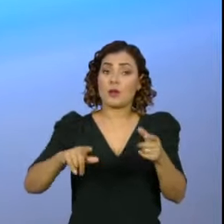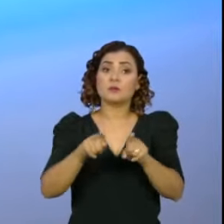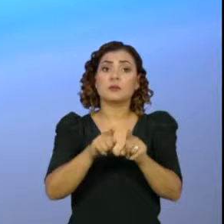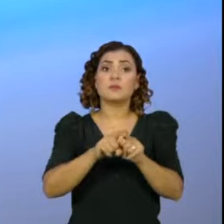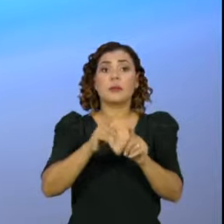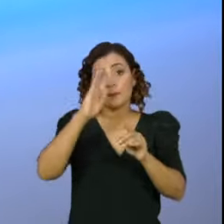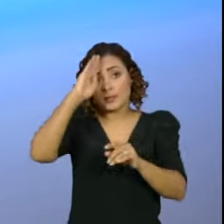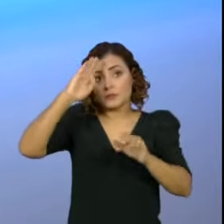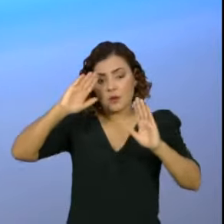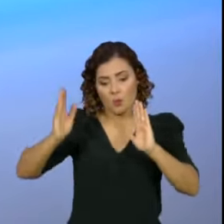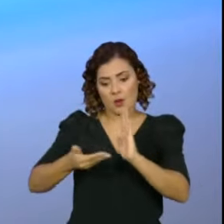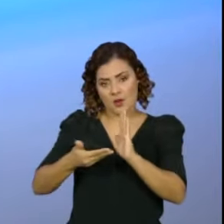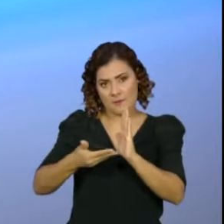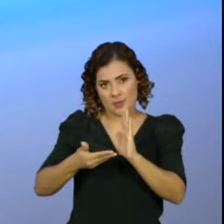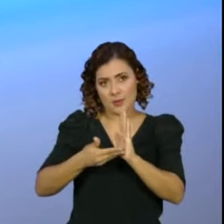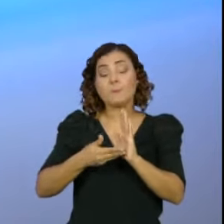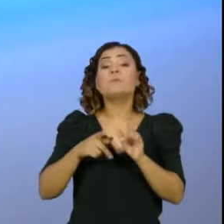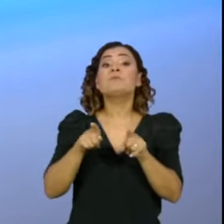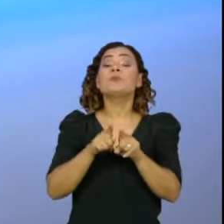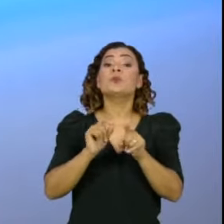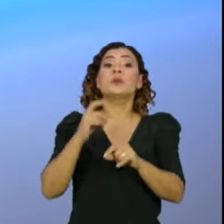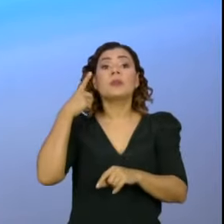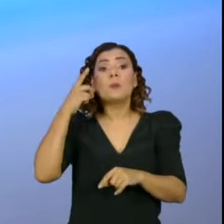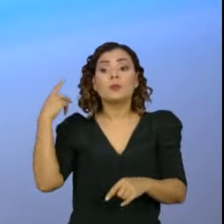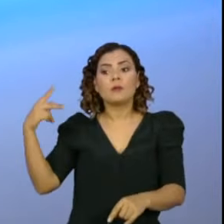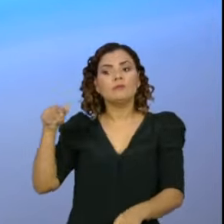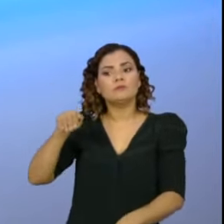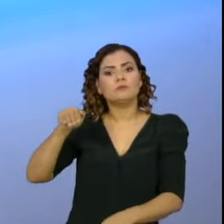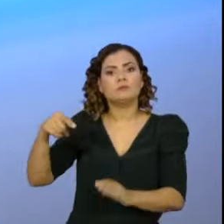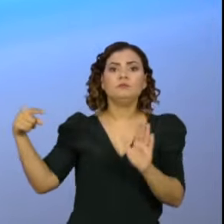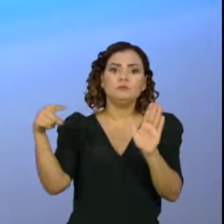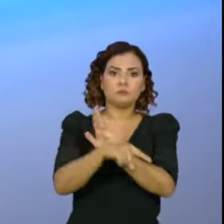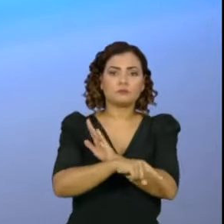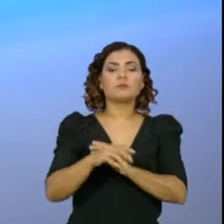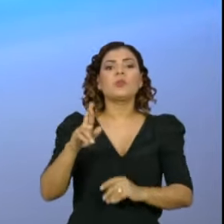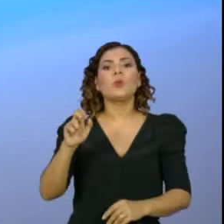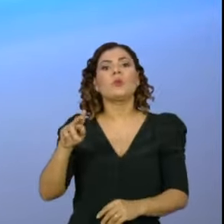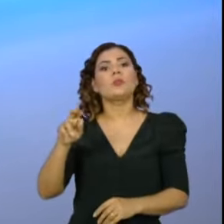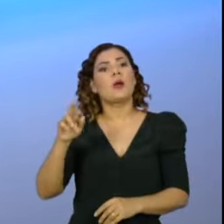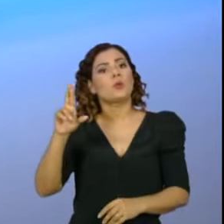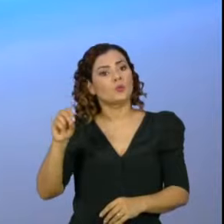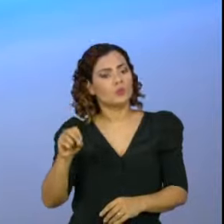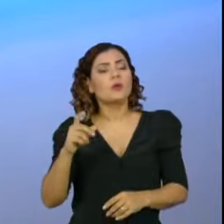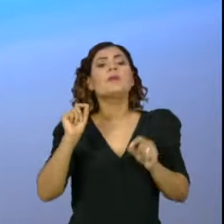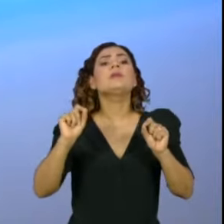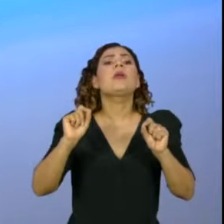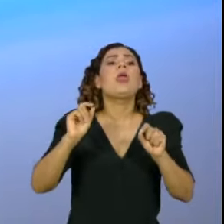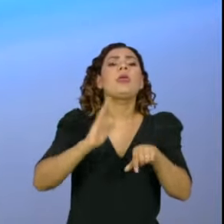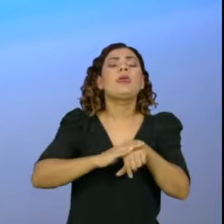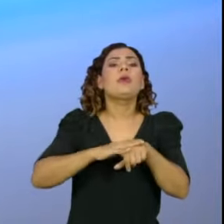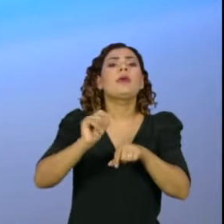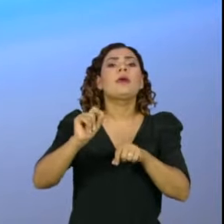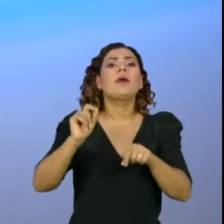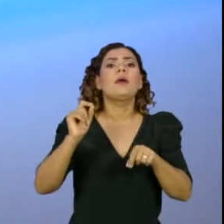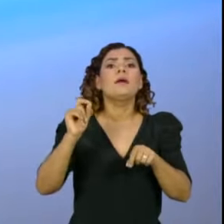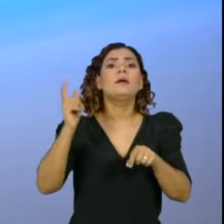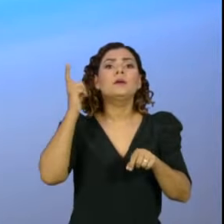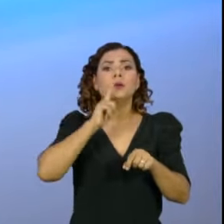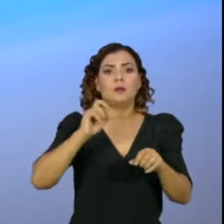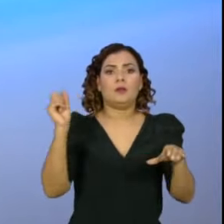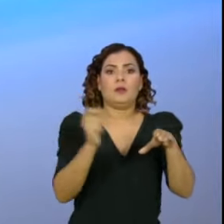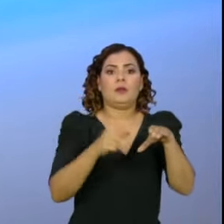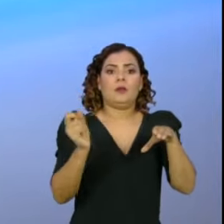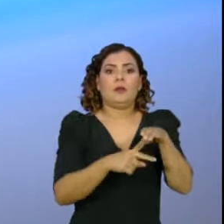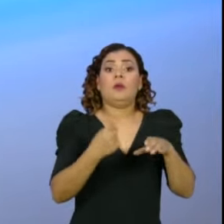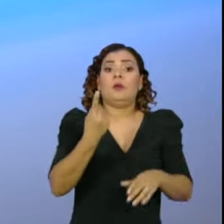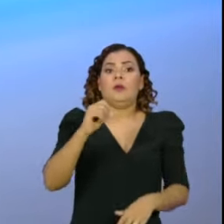especificamente na Câmara, e vi um deputado perguntar para o Ronaldo, o ex-jogador Ronaldo Fenômeno, quem deveria ter marcado o Zidane em um dos gols da